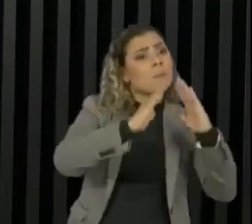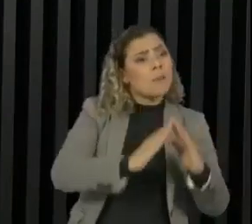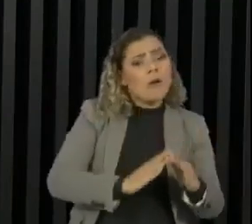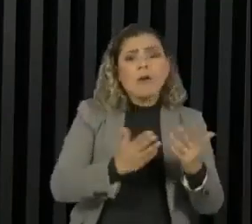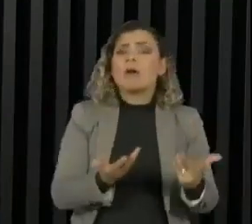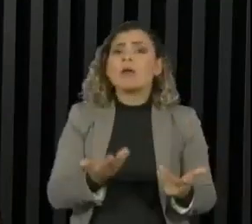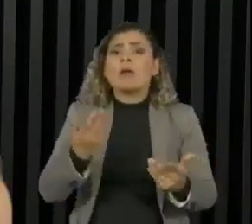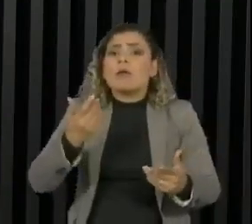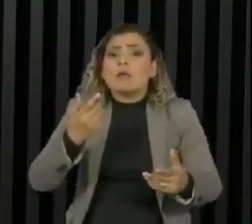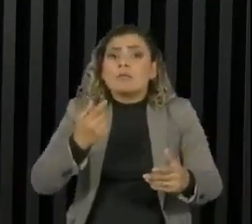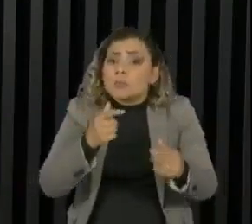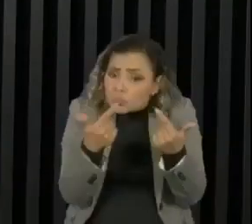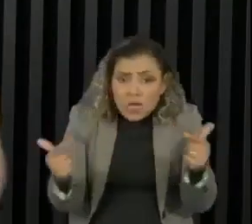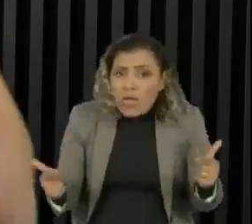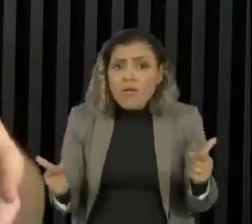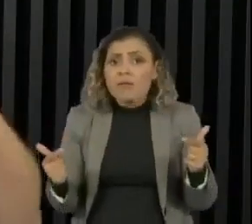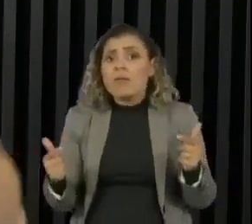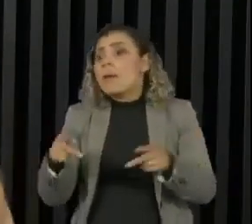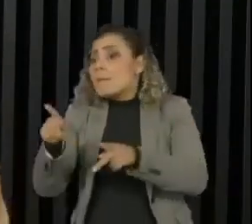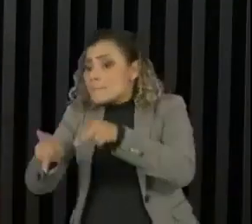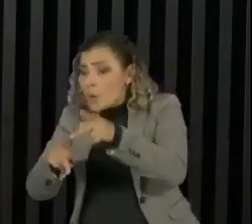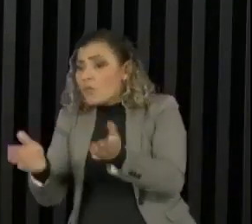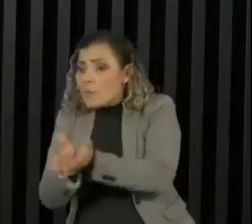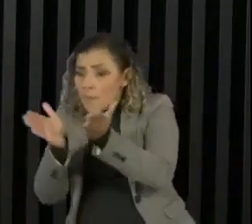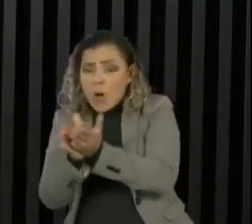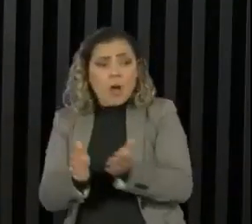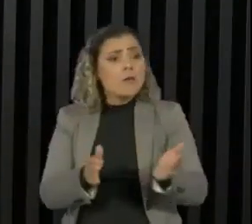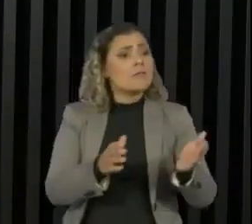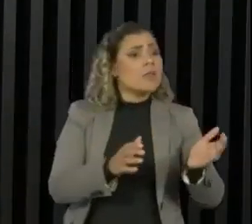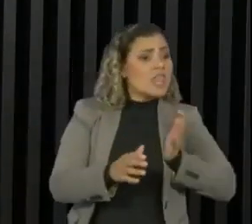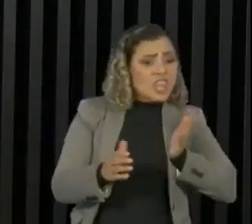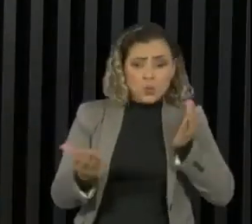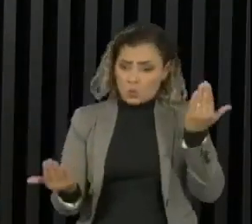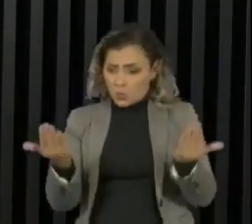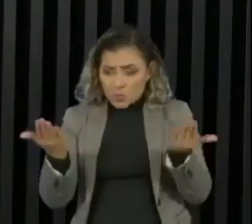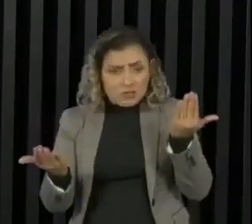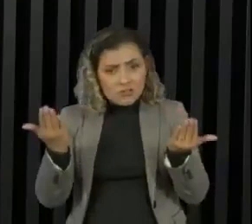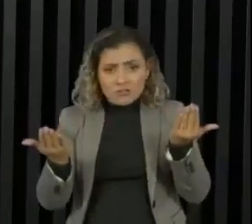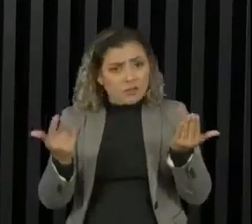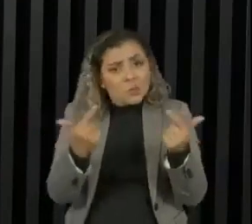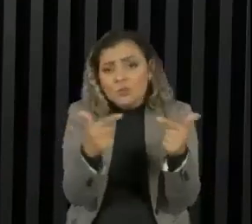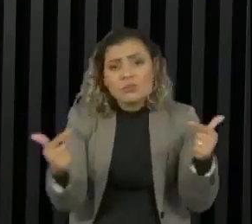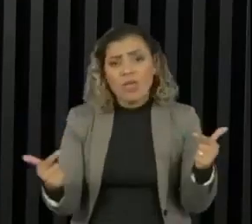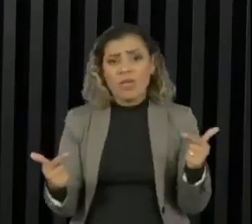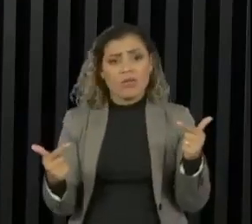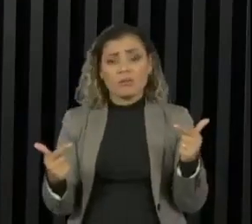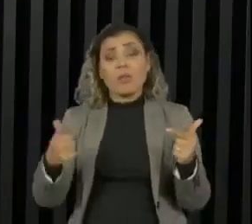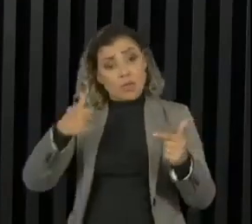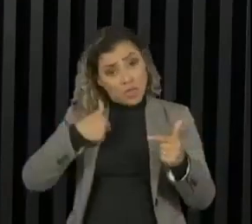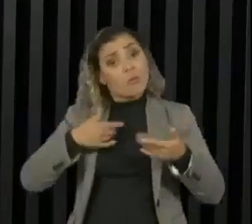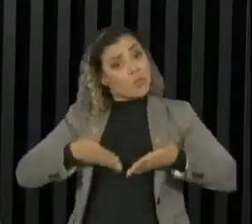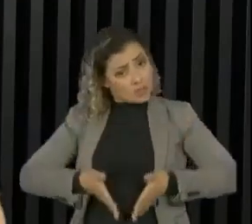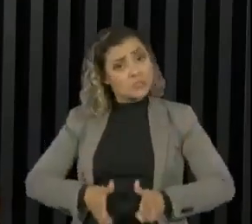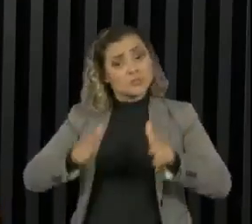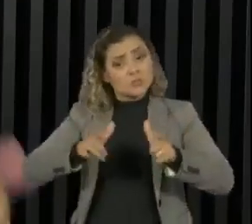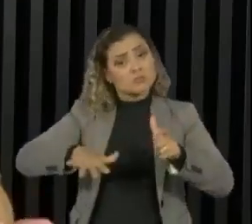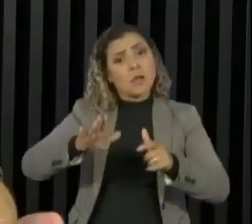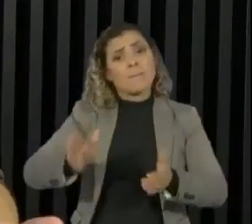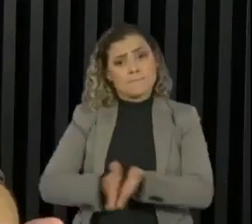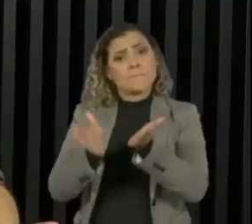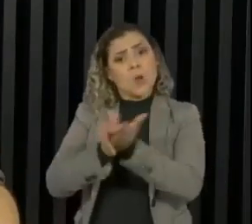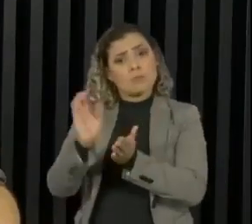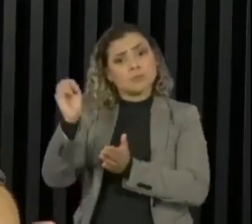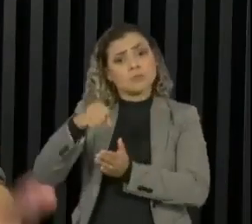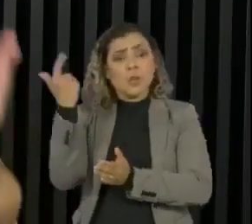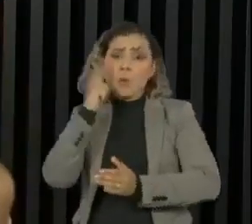das oportunidades também não existe, entre pessoas pobres e pessoas ricas também não existe. Então, o fato de eu ter vindo de um lugar pobre e ter me tornado